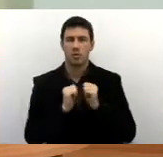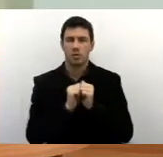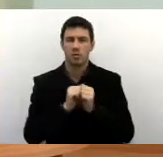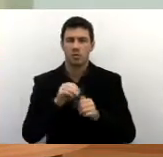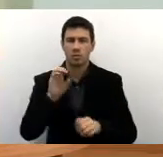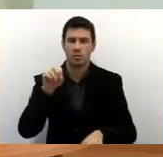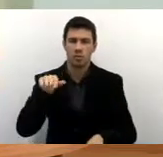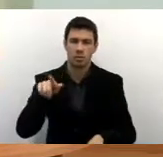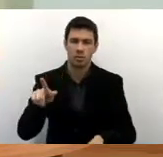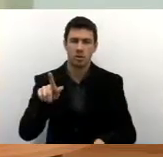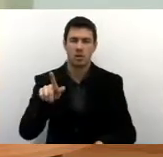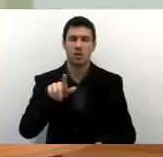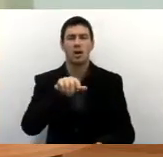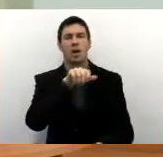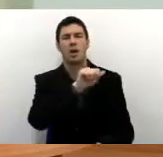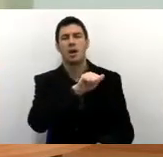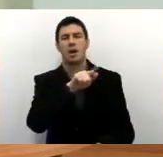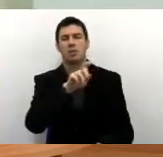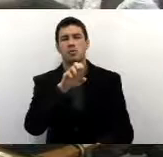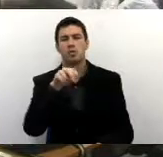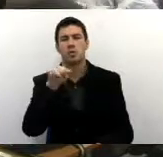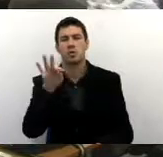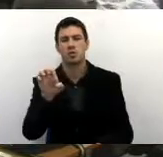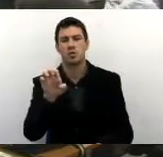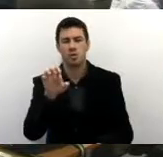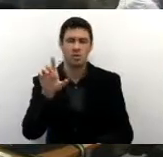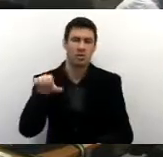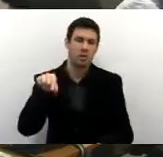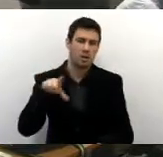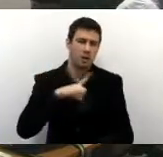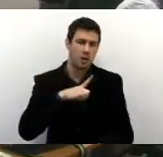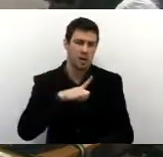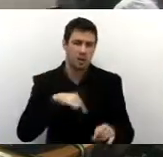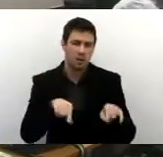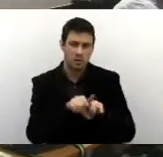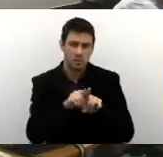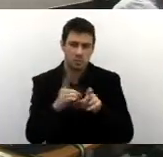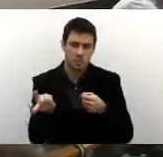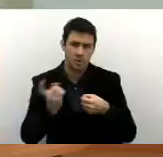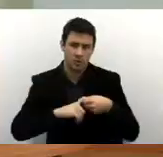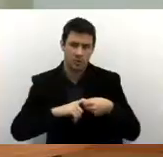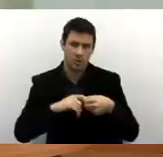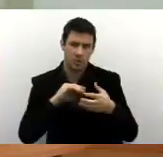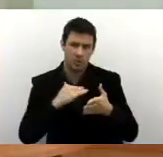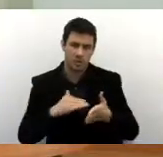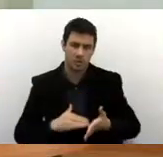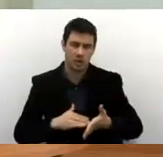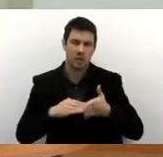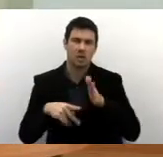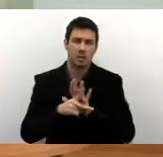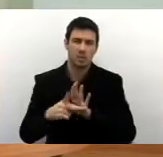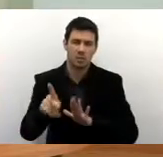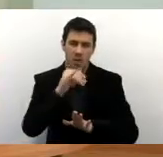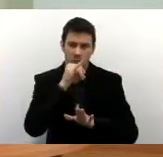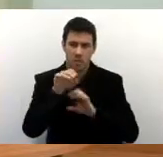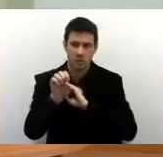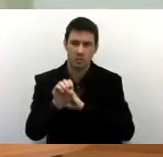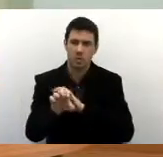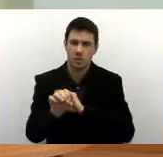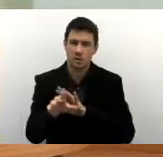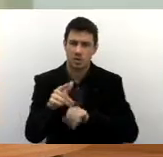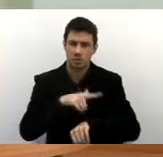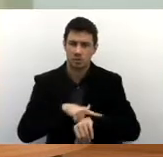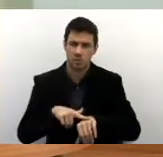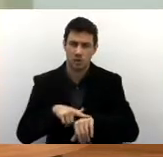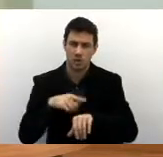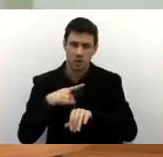Agende, a qual também tem um convênio com a Secretaria de Educação. E eu estou levantando